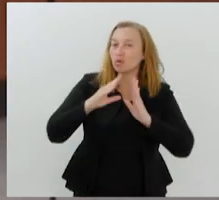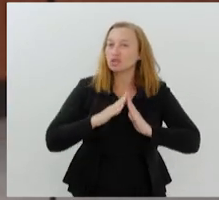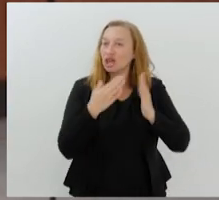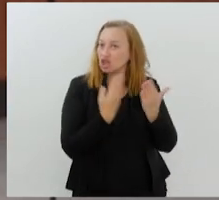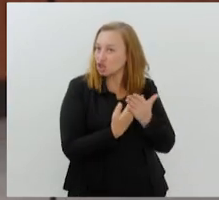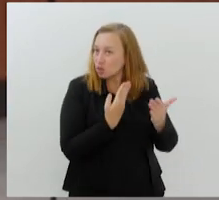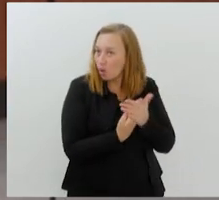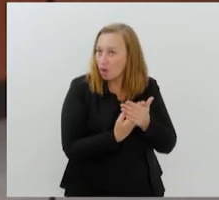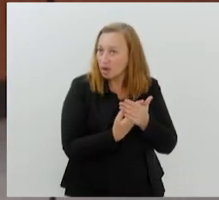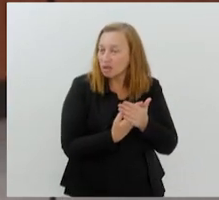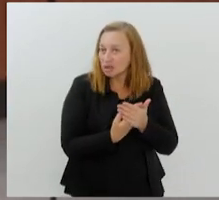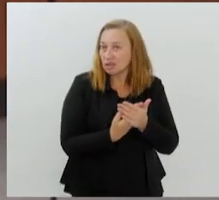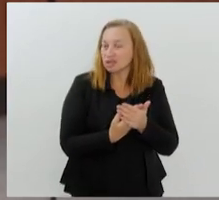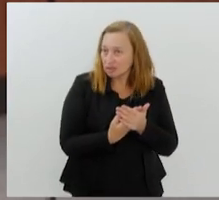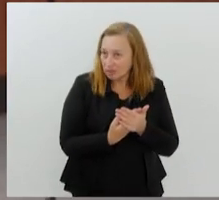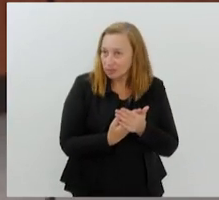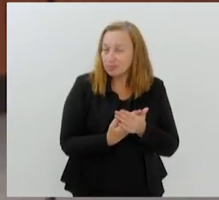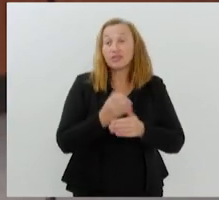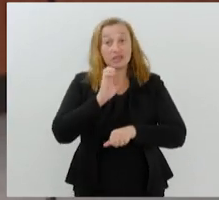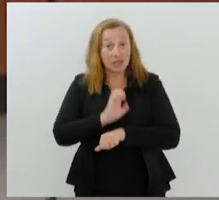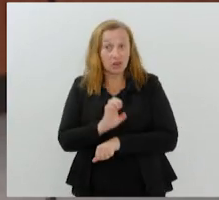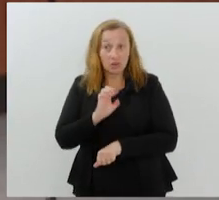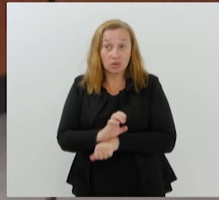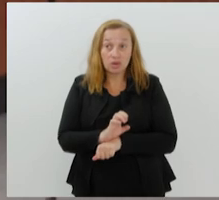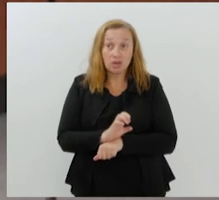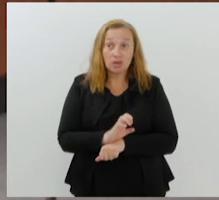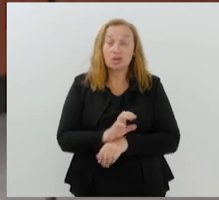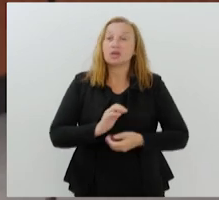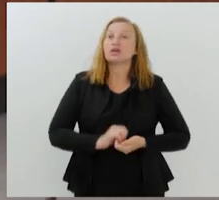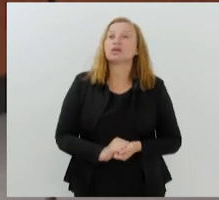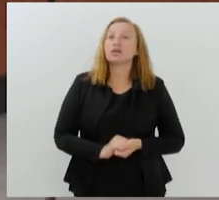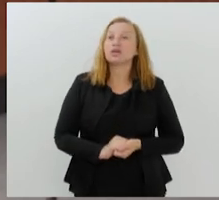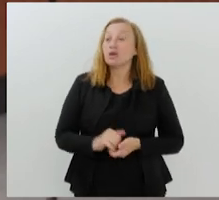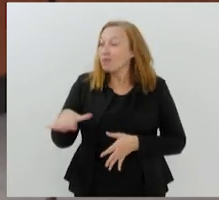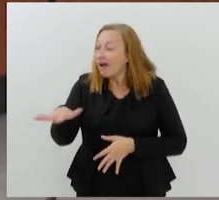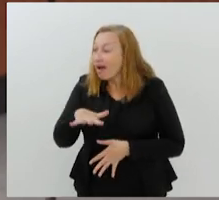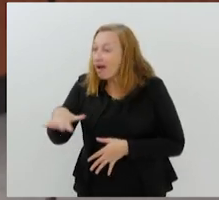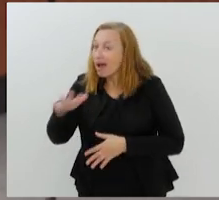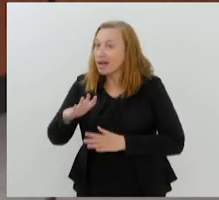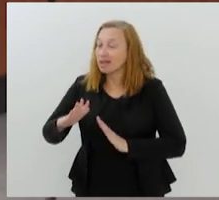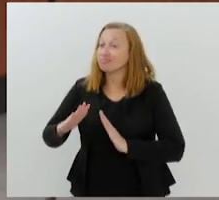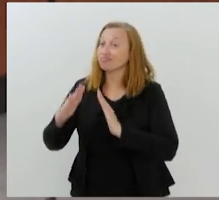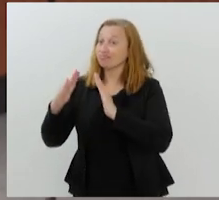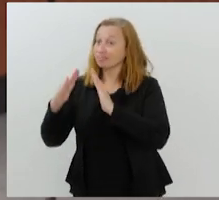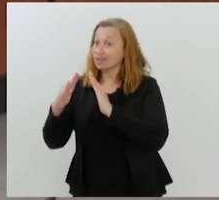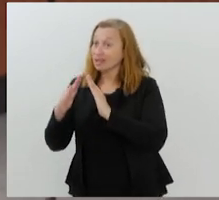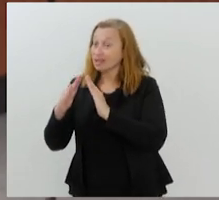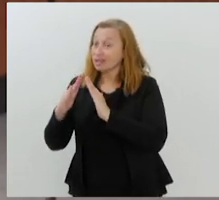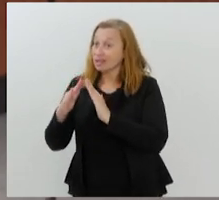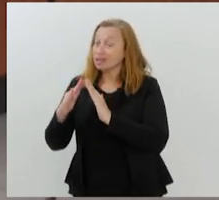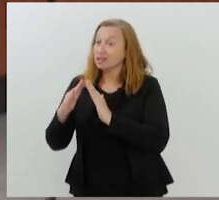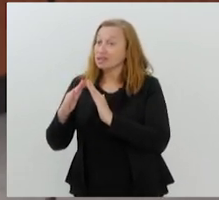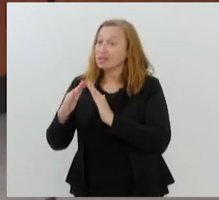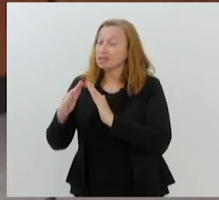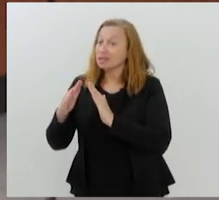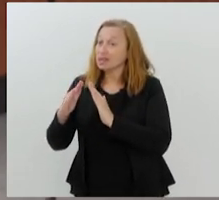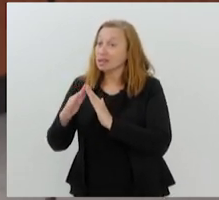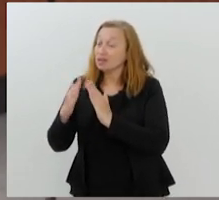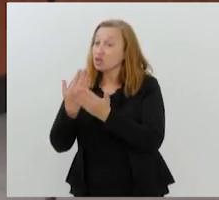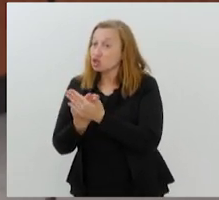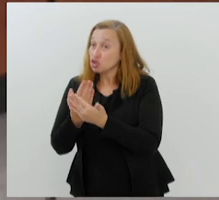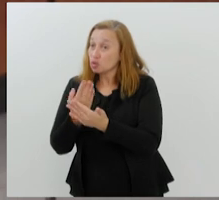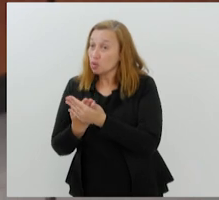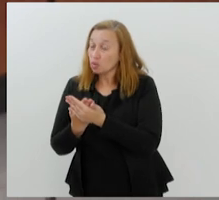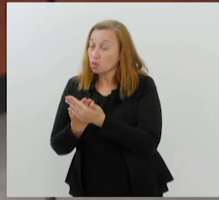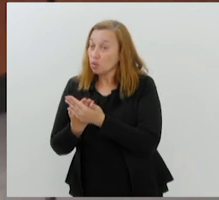da rede pública de ensino estadual a uma rede de saúde estadual, a uma rede de saúde municipal, perdão, ao posto de saúde